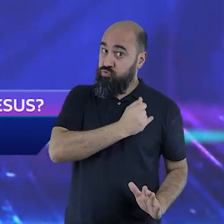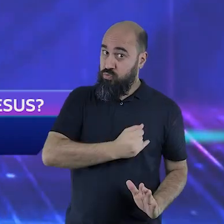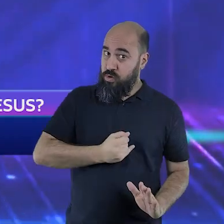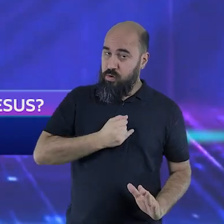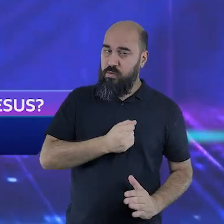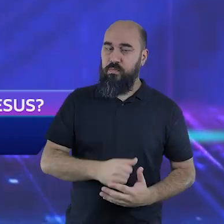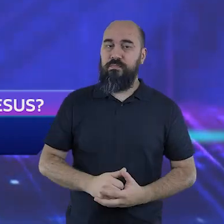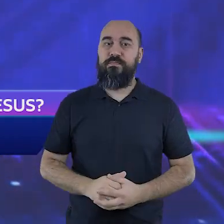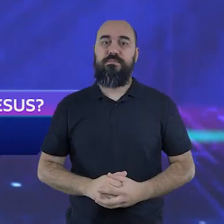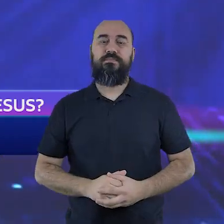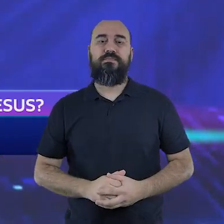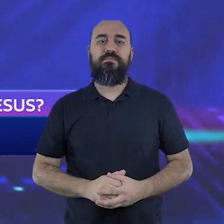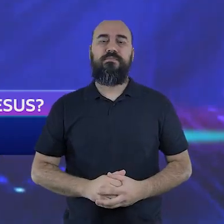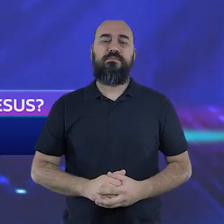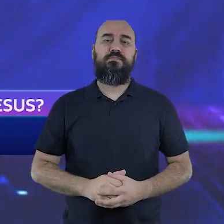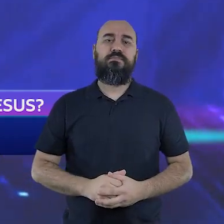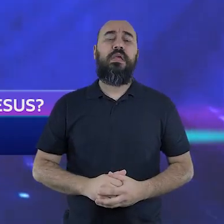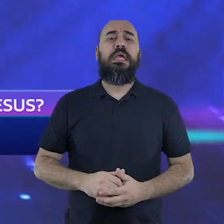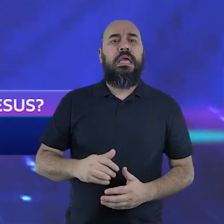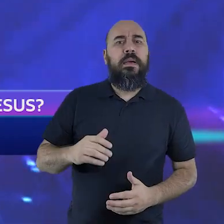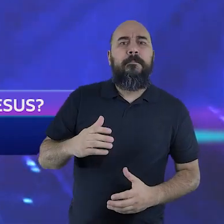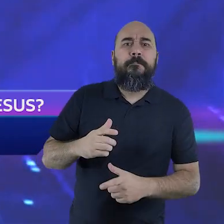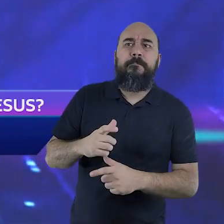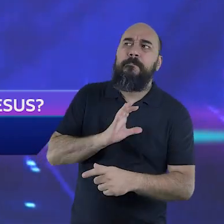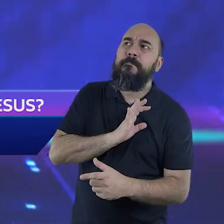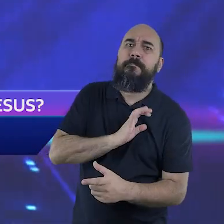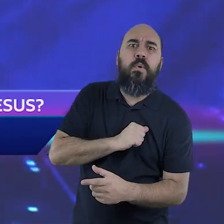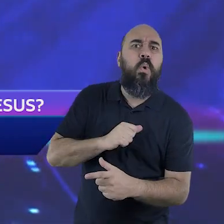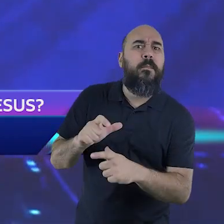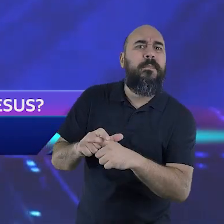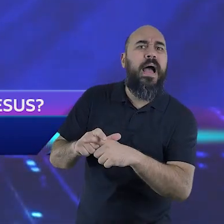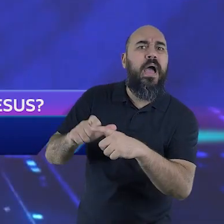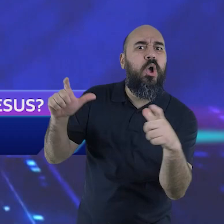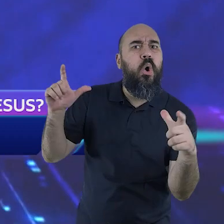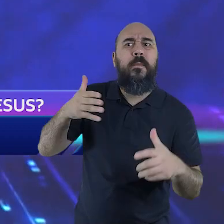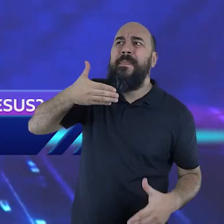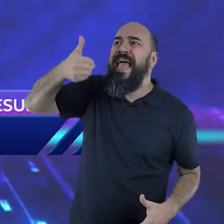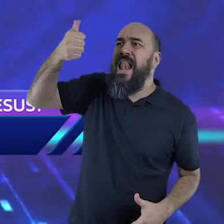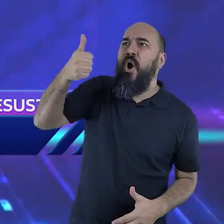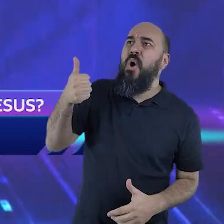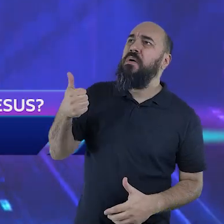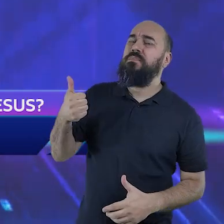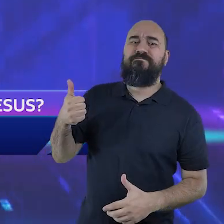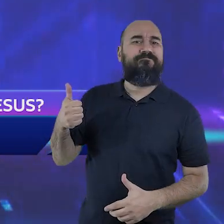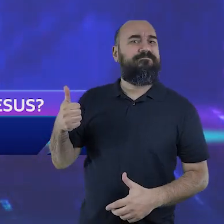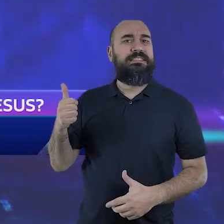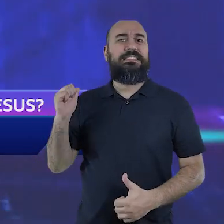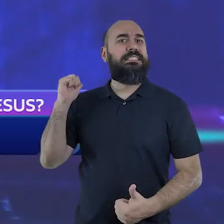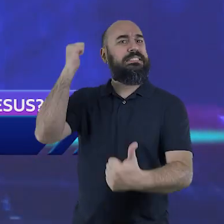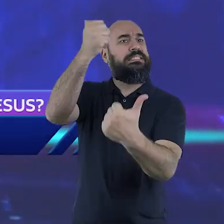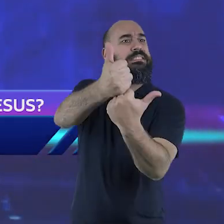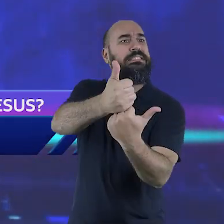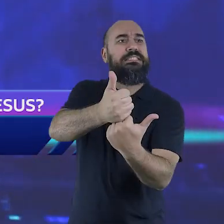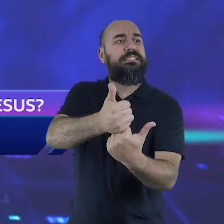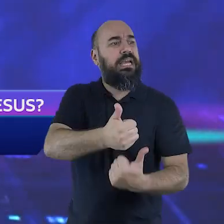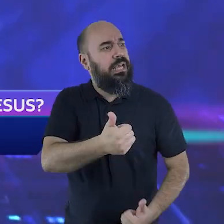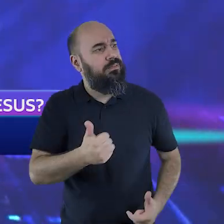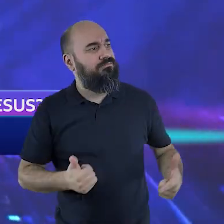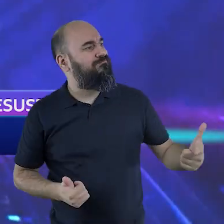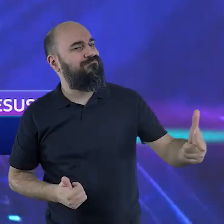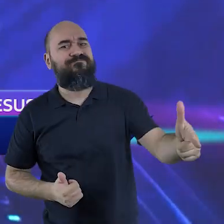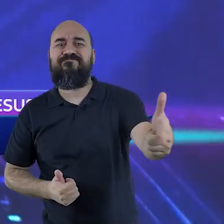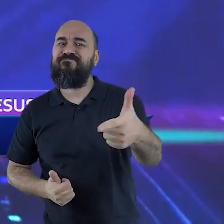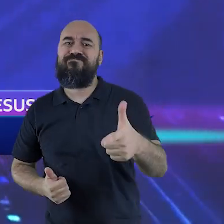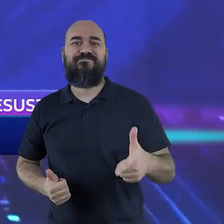assim, olha... Ninguém tem maior amor do que este de dar a própria vida em favor dos seus